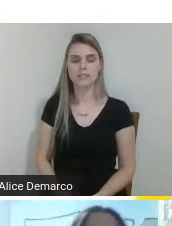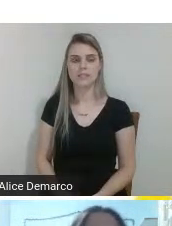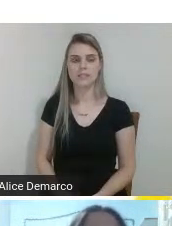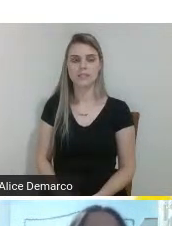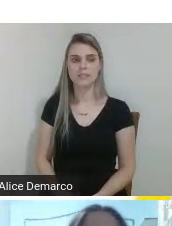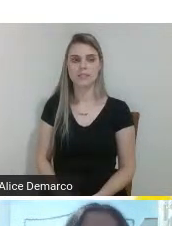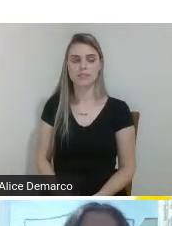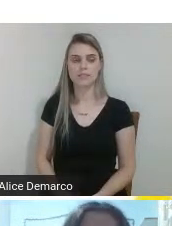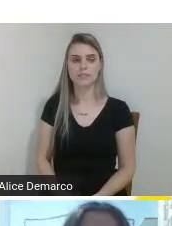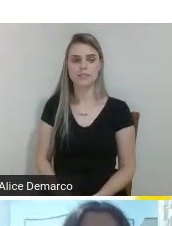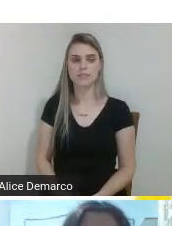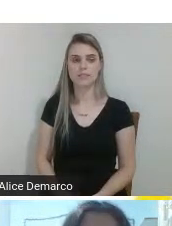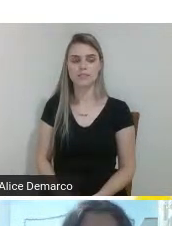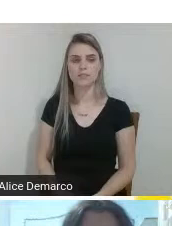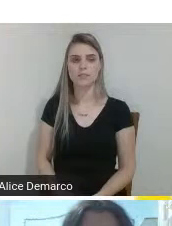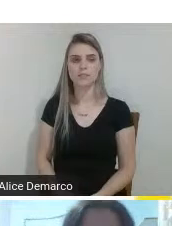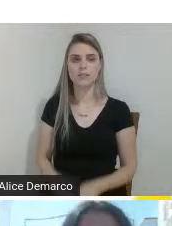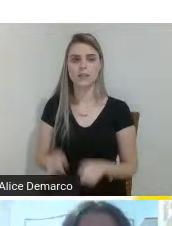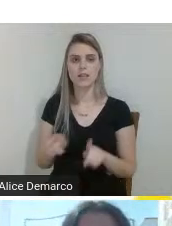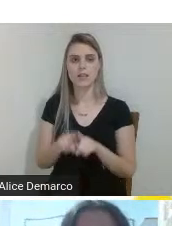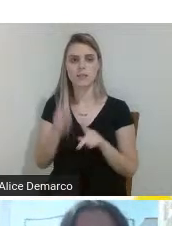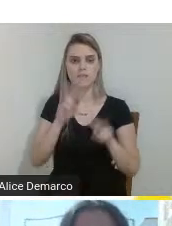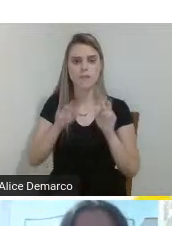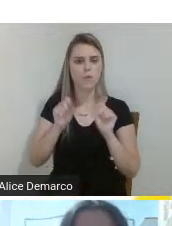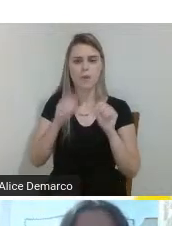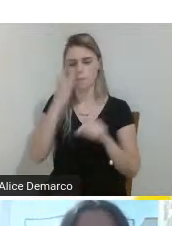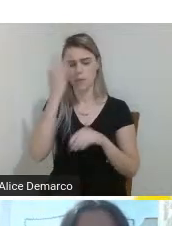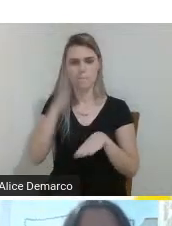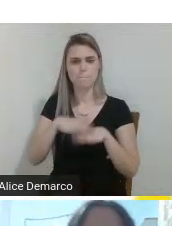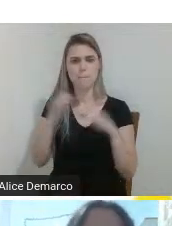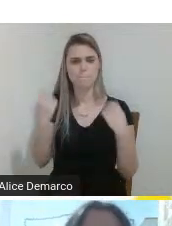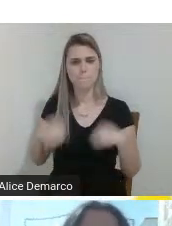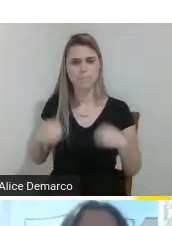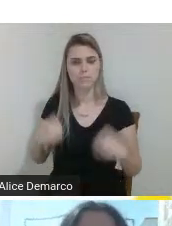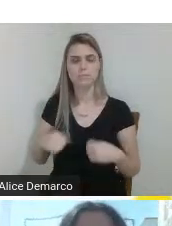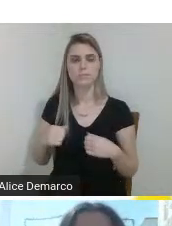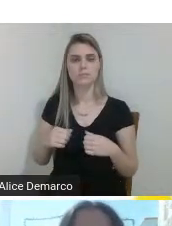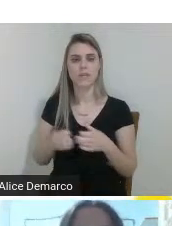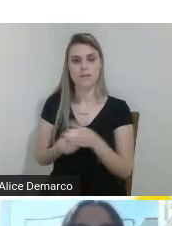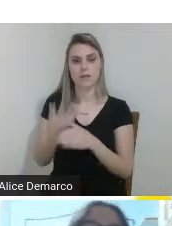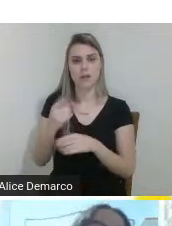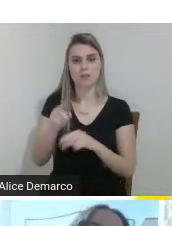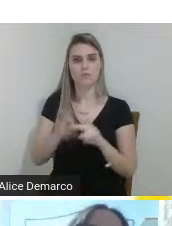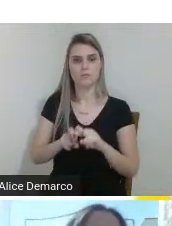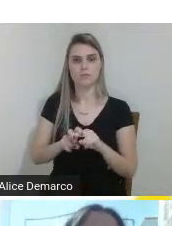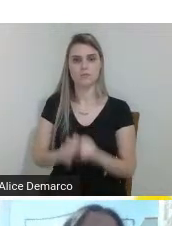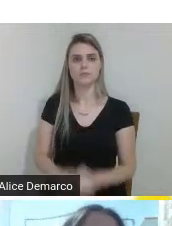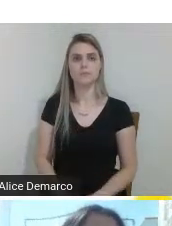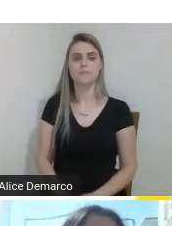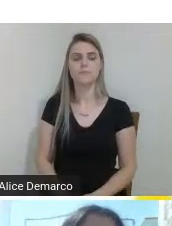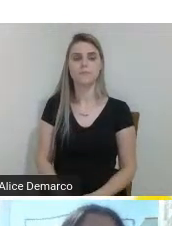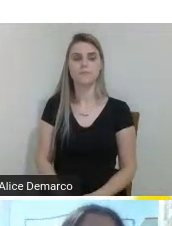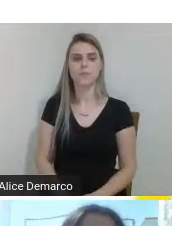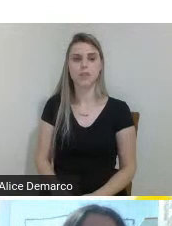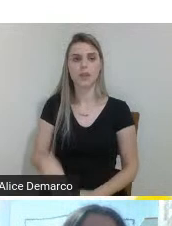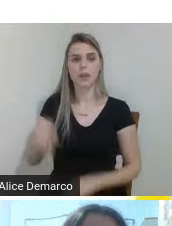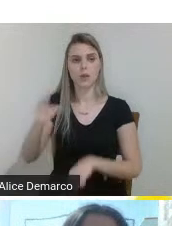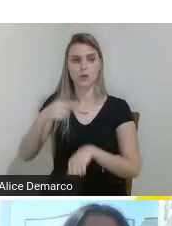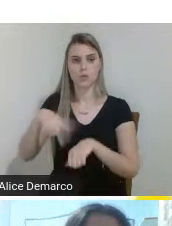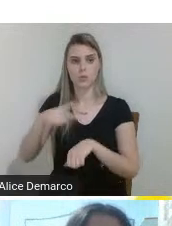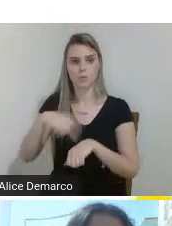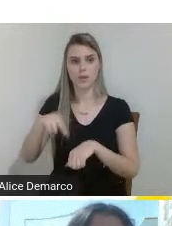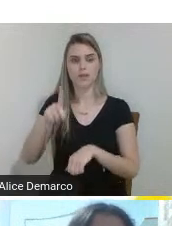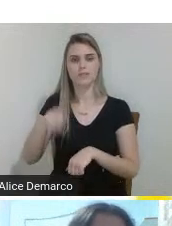que as pessoas mais necessitavam para construir essa cadeira e como aqui no país é